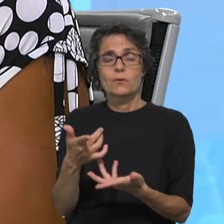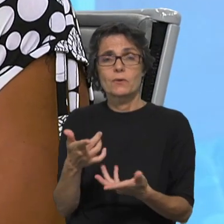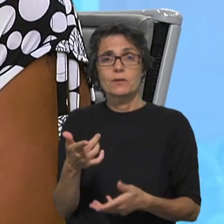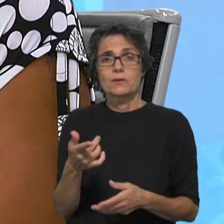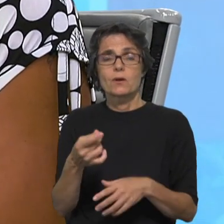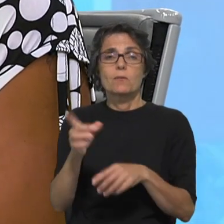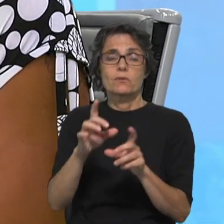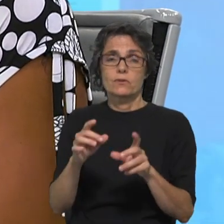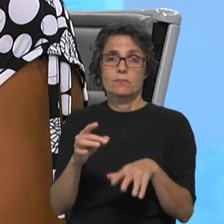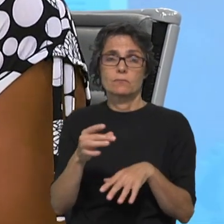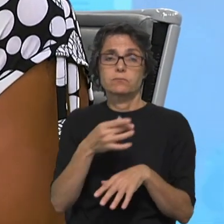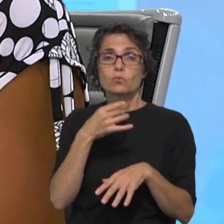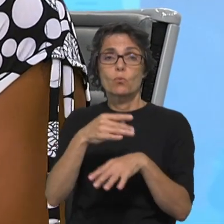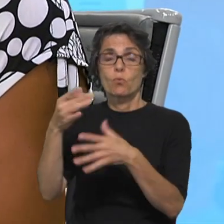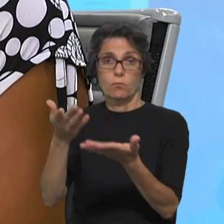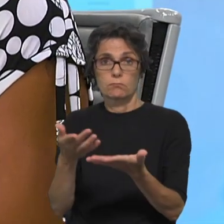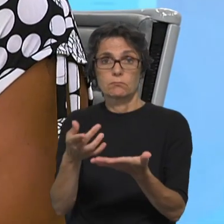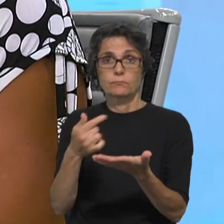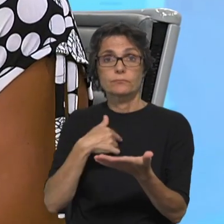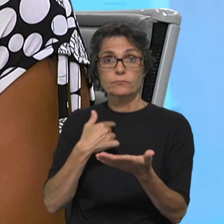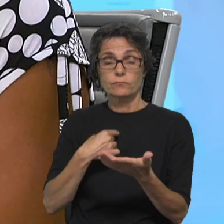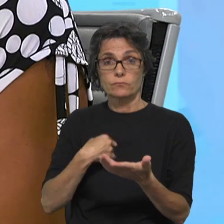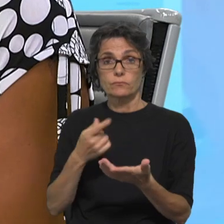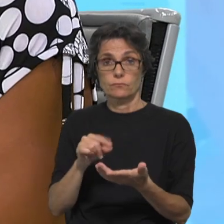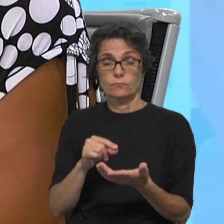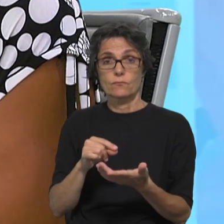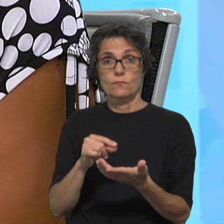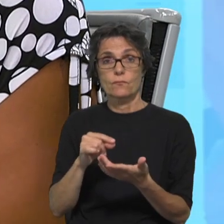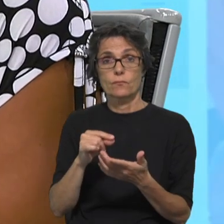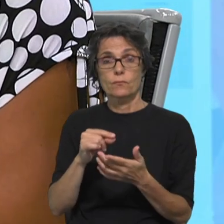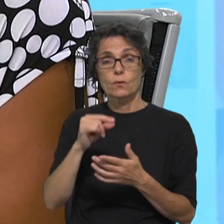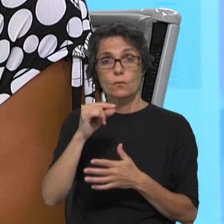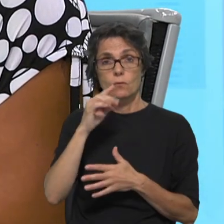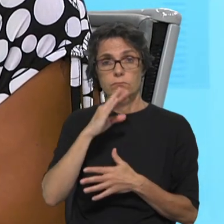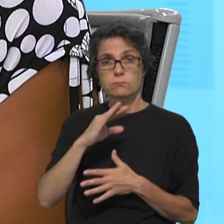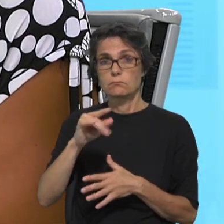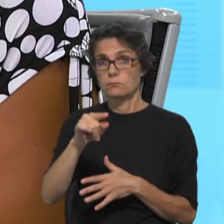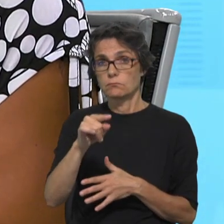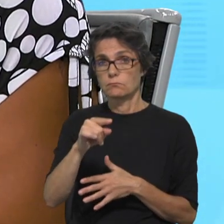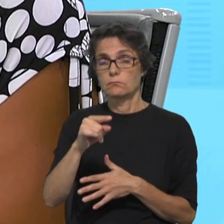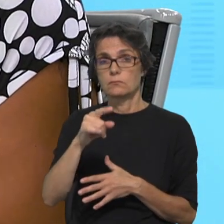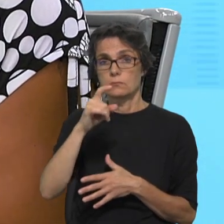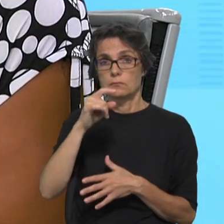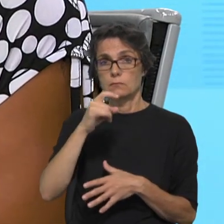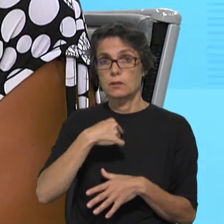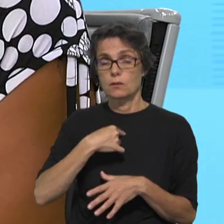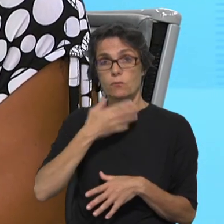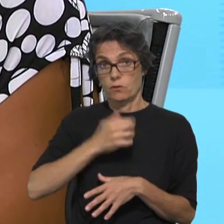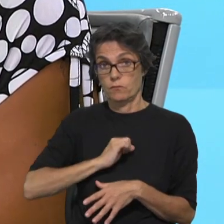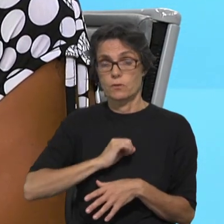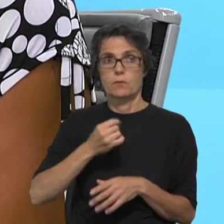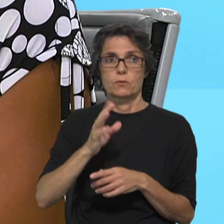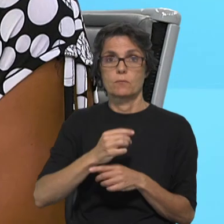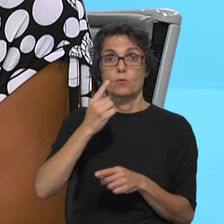exemplo, eu tenho, como venho de uma paróquia com essa experiência, há tempos, uma vez por mês,